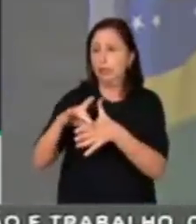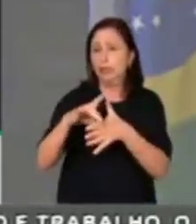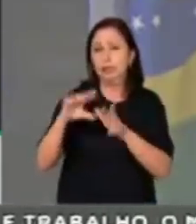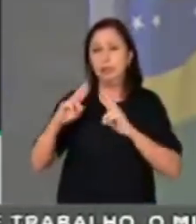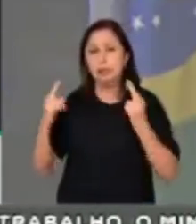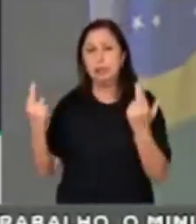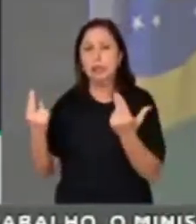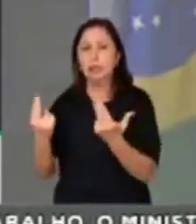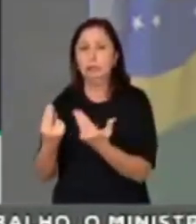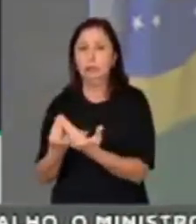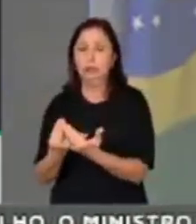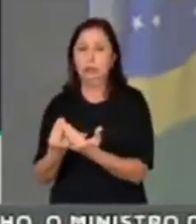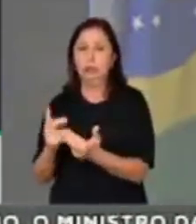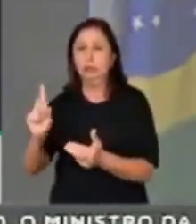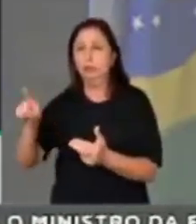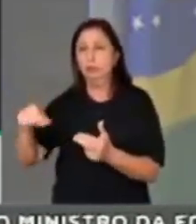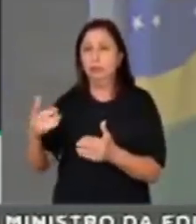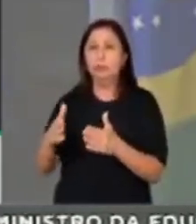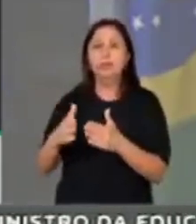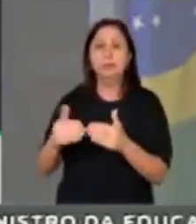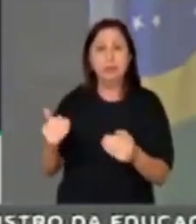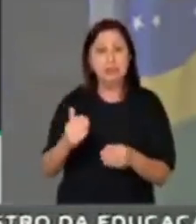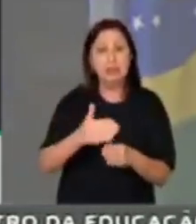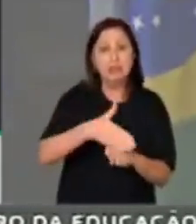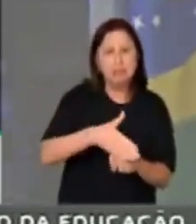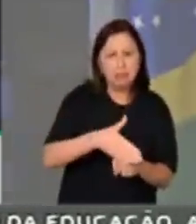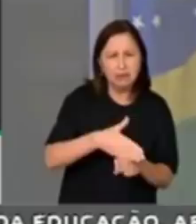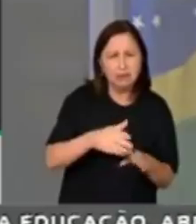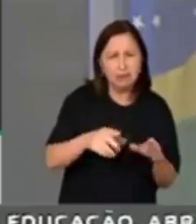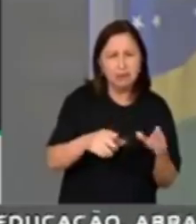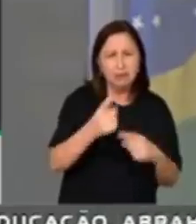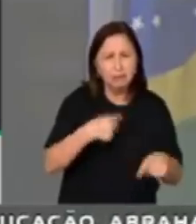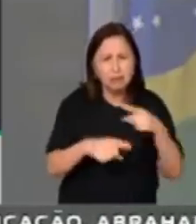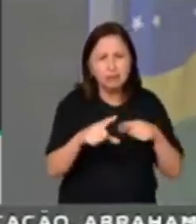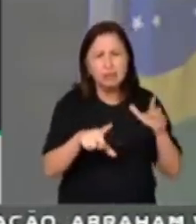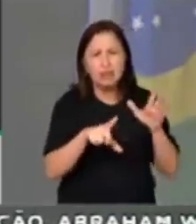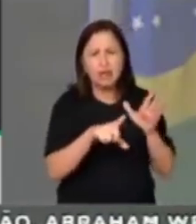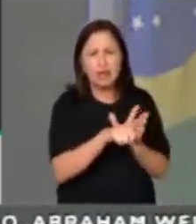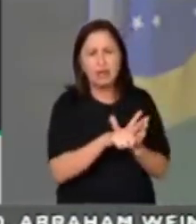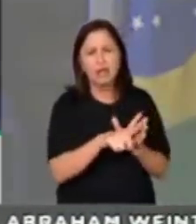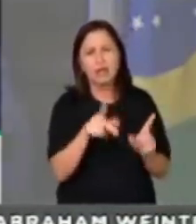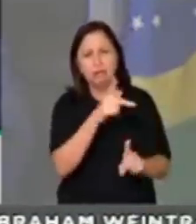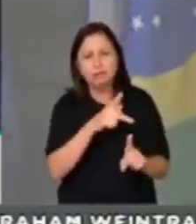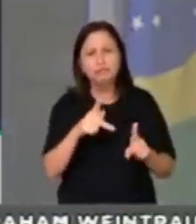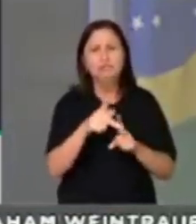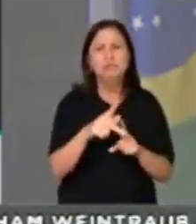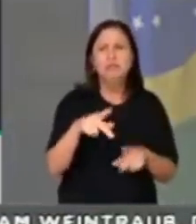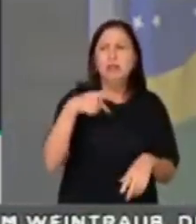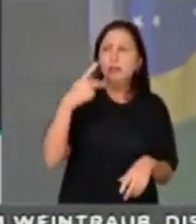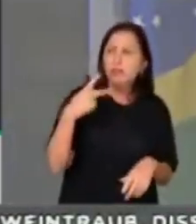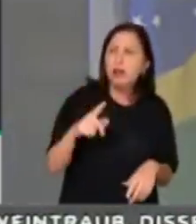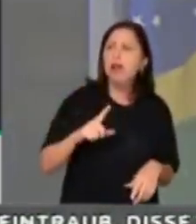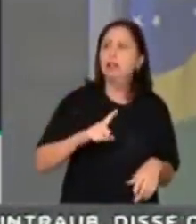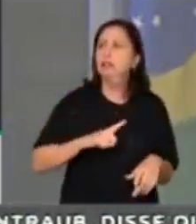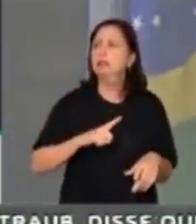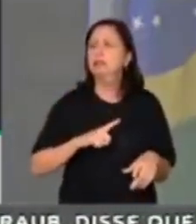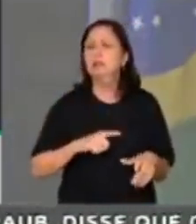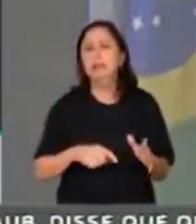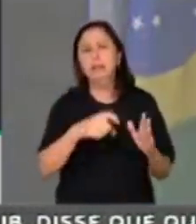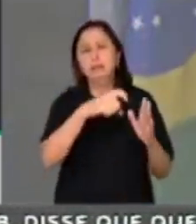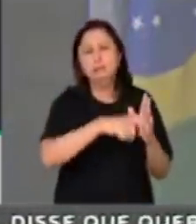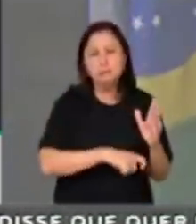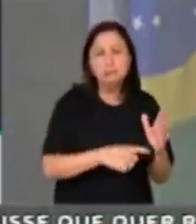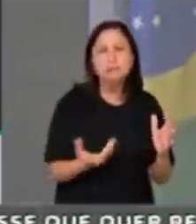e reconhecem, e pedem para que a reforma seja aprovada. Dizem que tem uma situação fiscal muito complicada, que precisa renegociar dívida, que precisa de